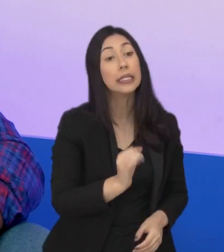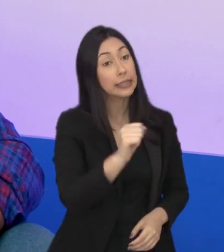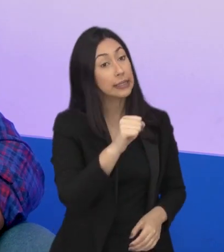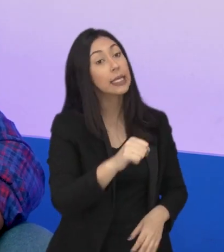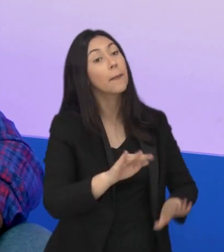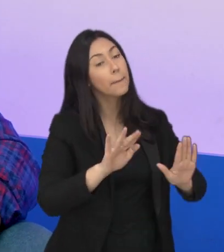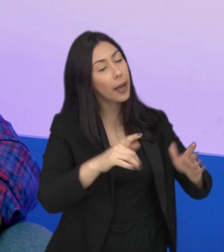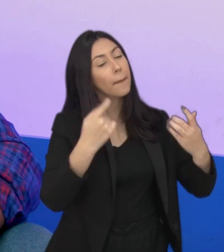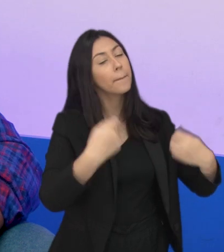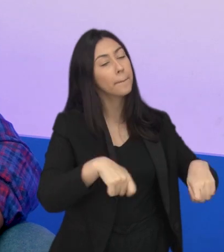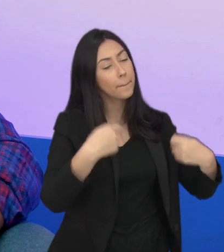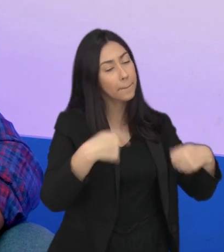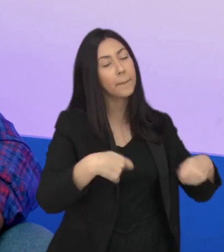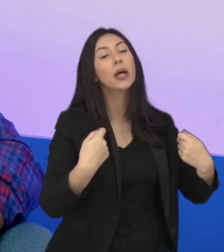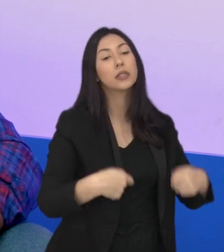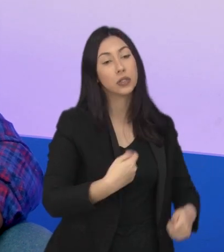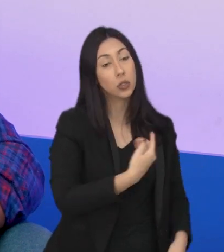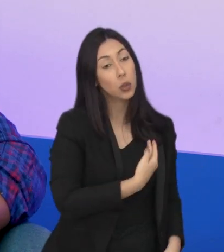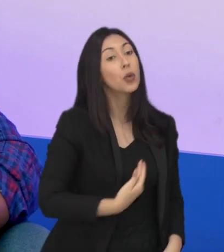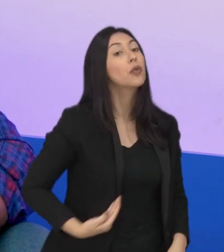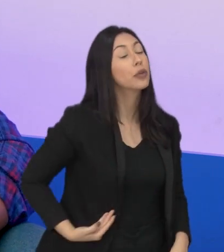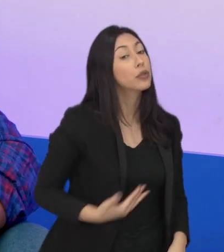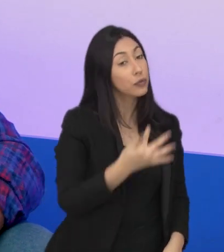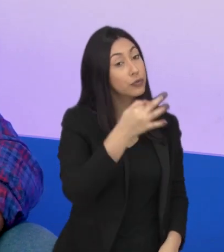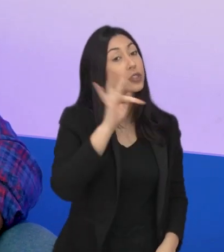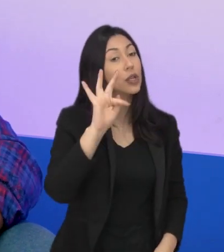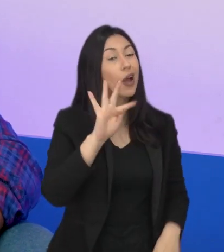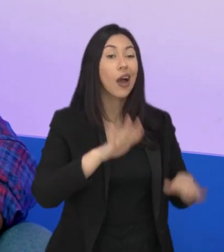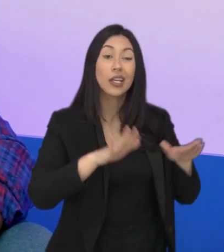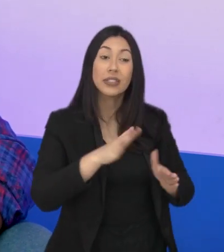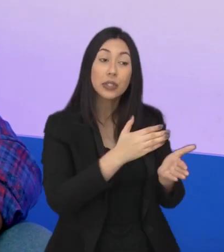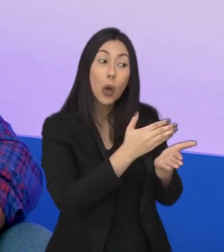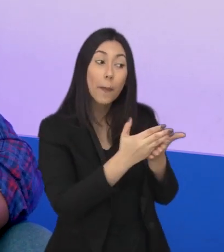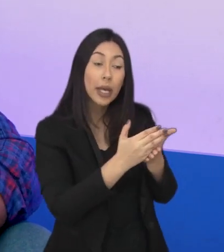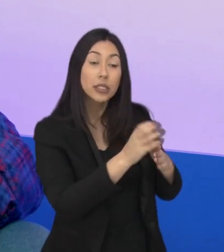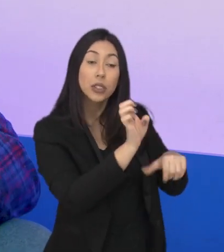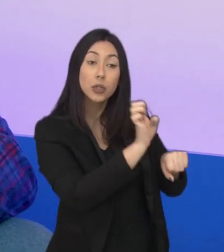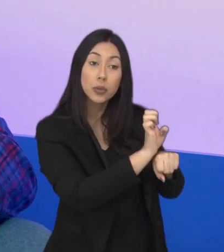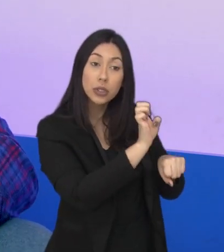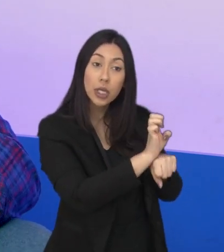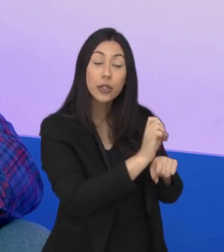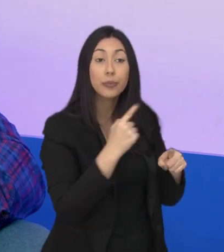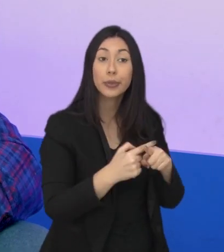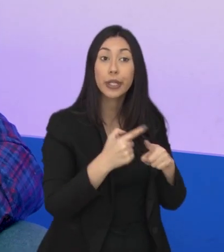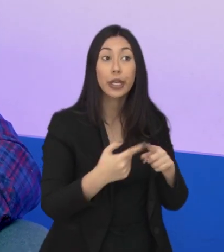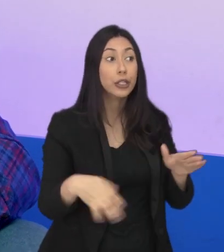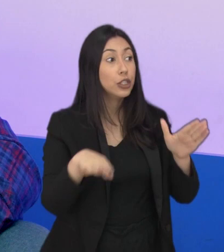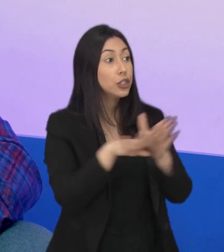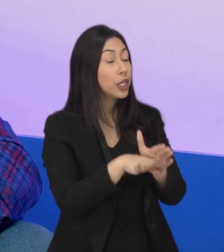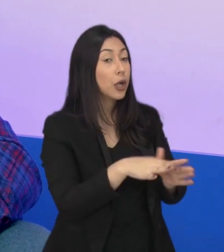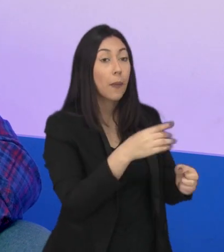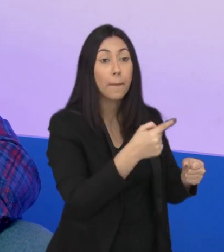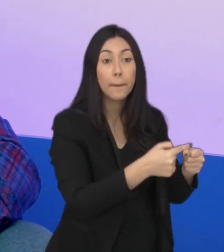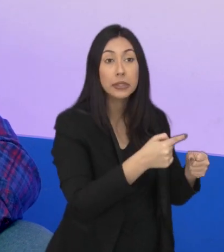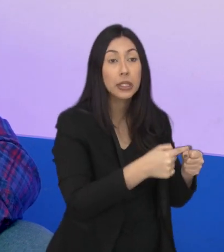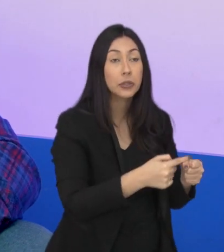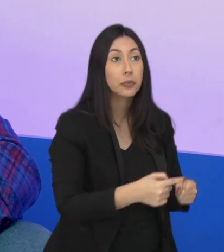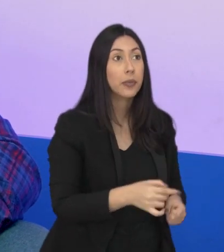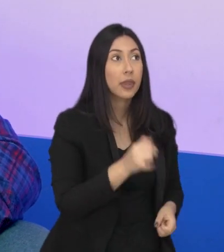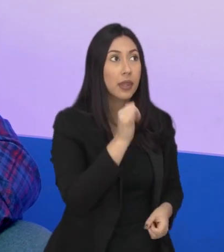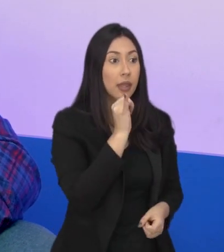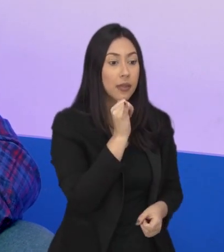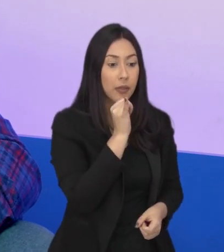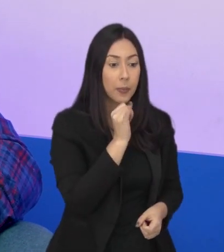pelo governo federal. Mas, às vezes, inicia pelo governo estadual. Porque, às vezes, chega numa cidade, no caso lá de,